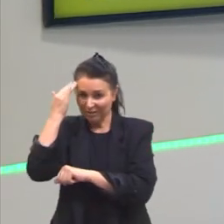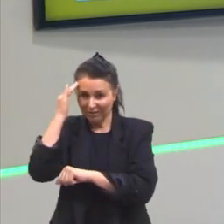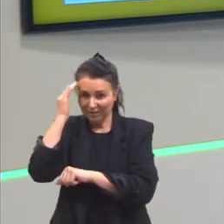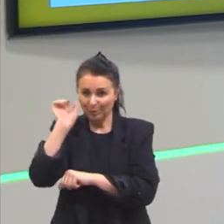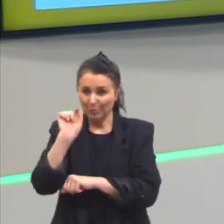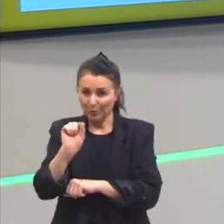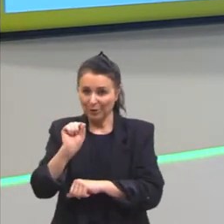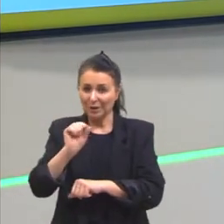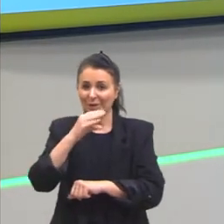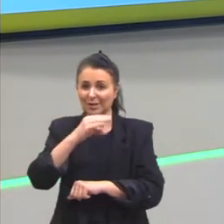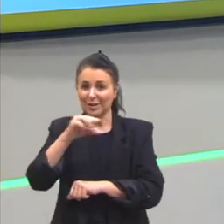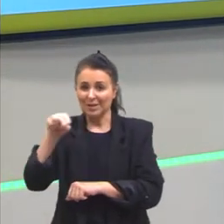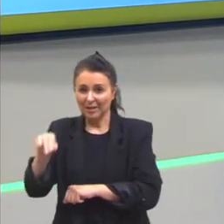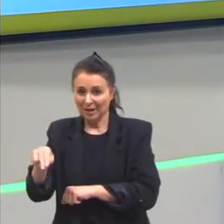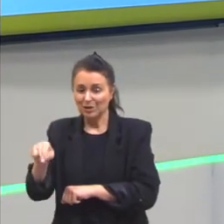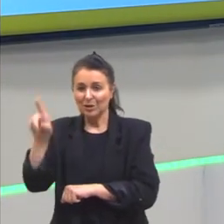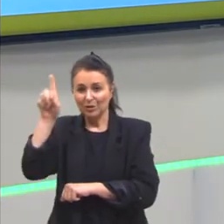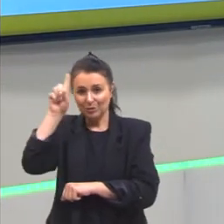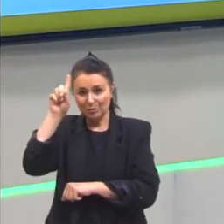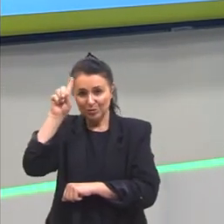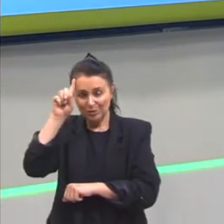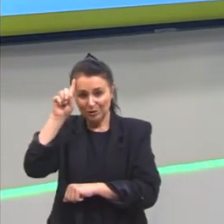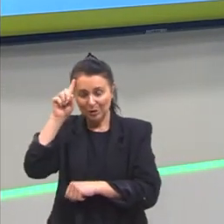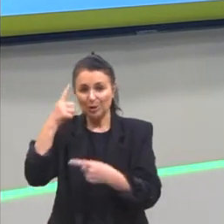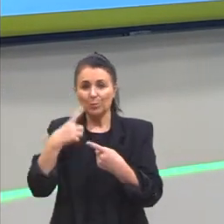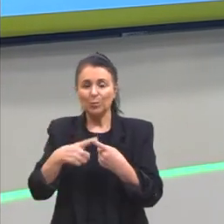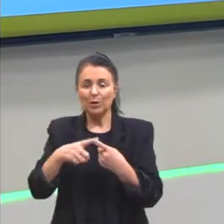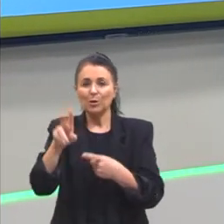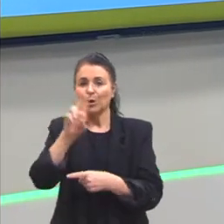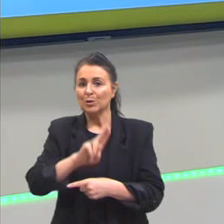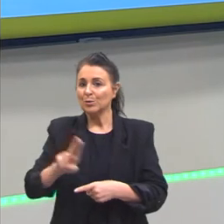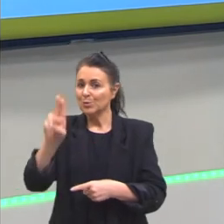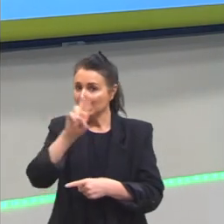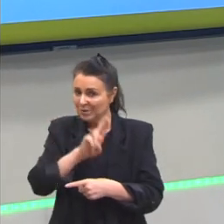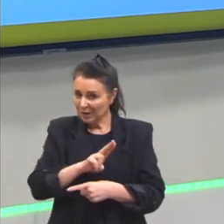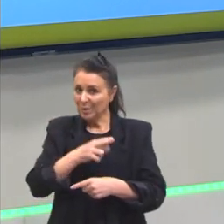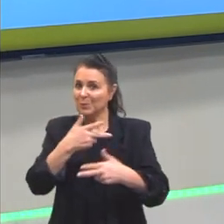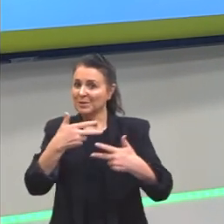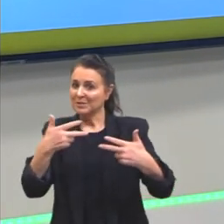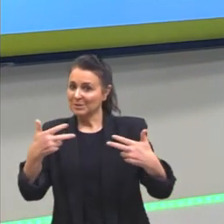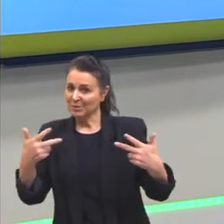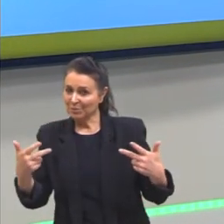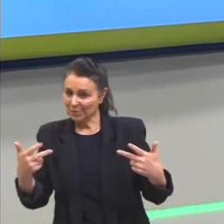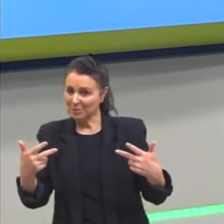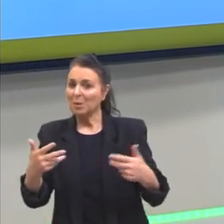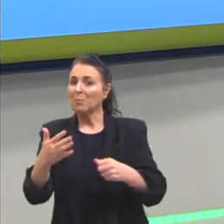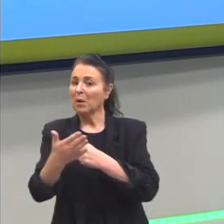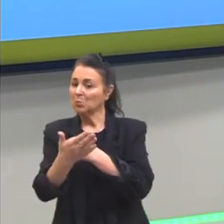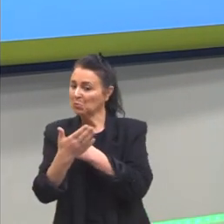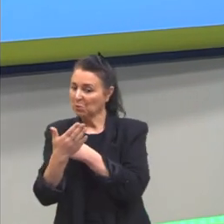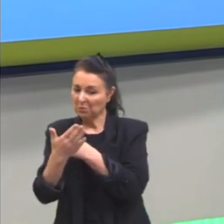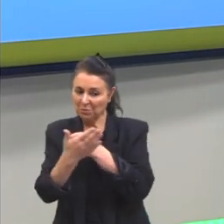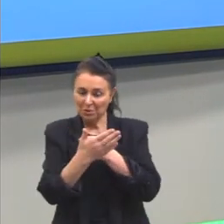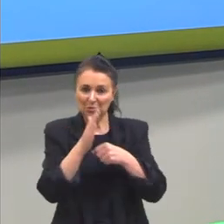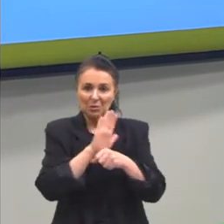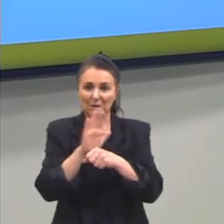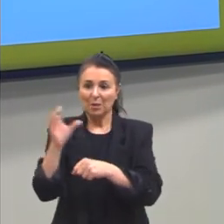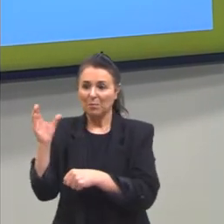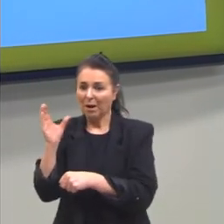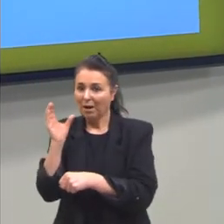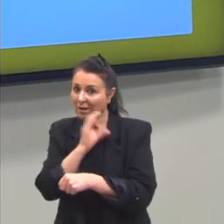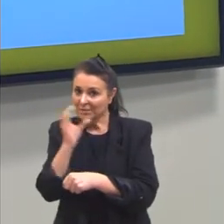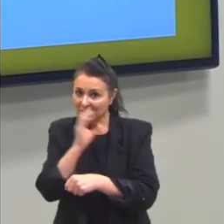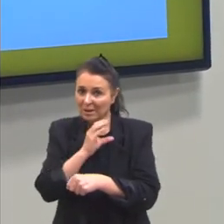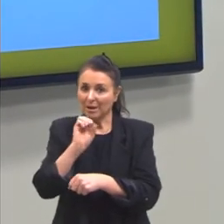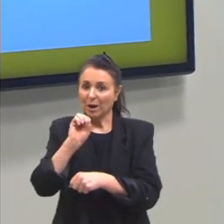cinética no nosso dia a dia, já que é um hábito comum nós utilizarmos esses fatores para nos auxiliarem, para acelerar ou